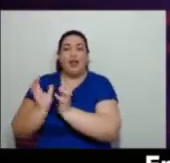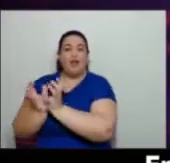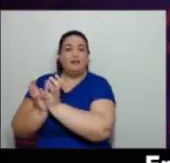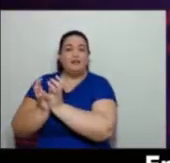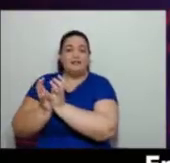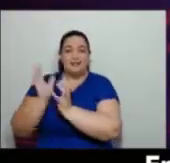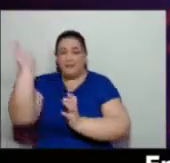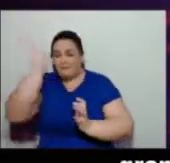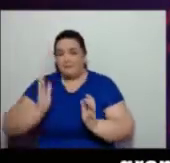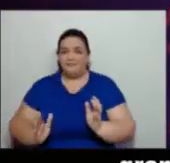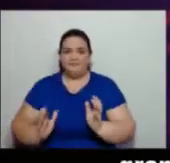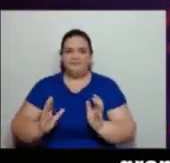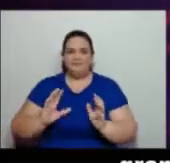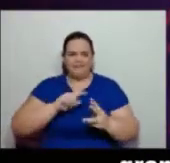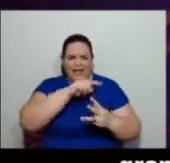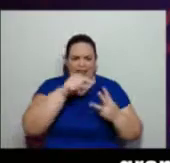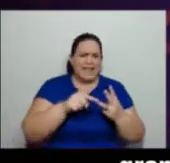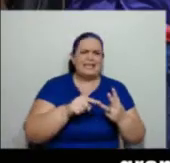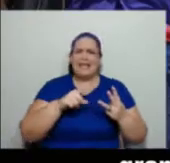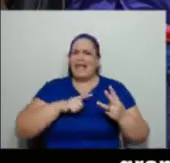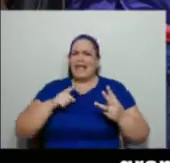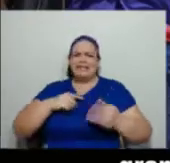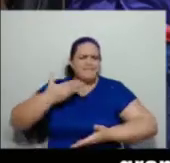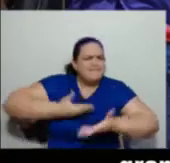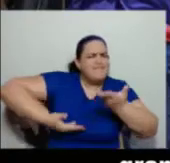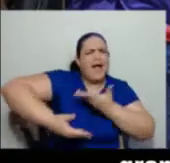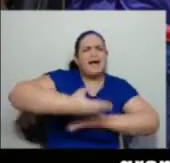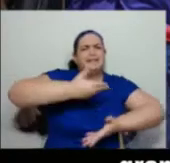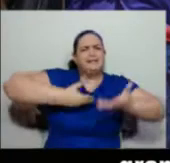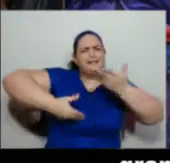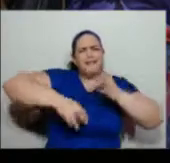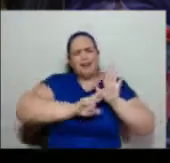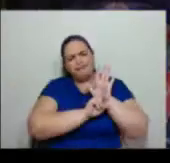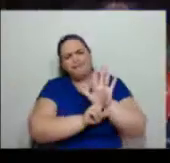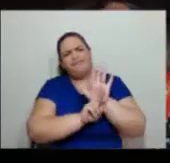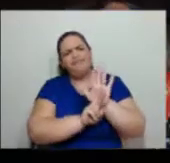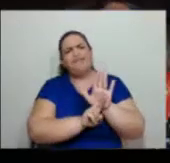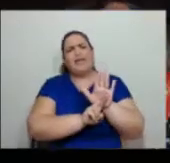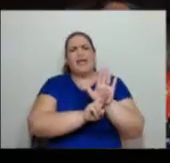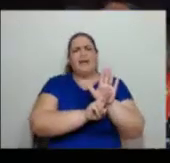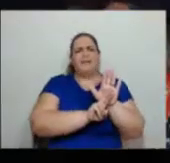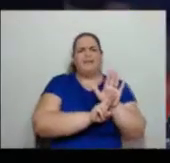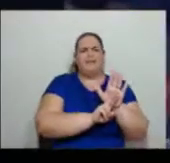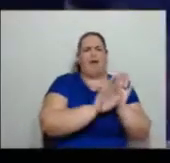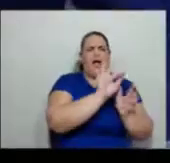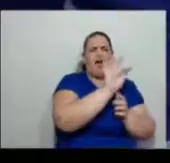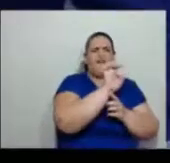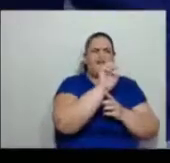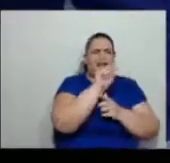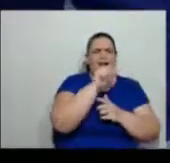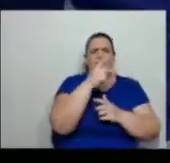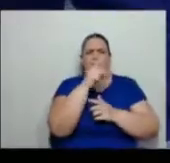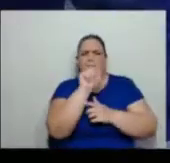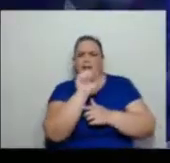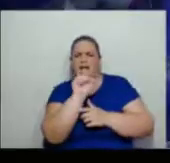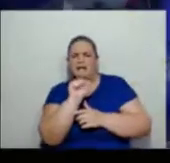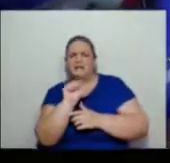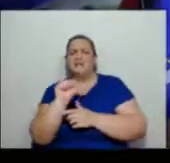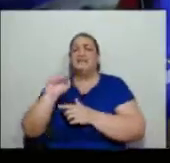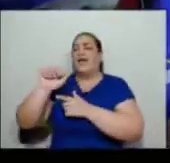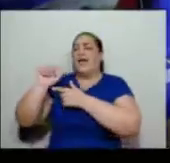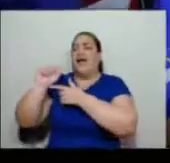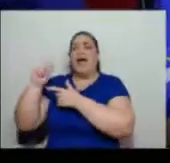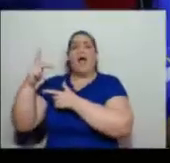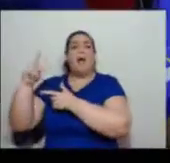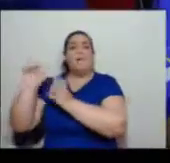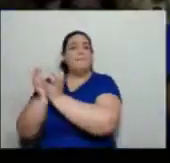há uma participação grande de representantes da Diretoria da FEAPAIS, das APAIS, assim como das pessoas atendidas pelas